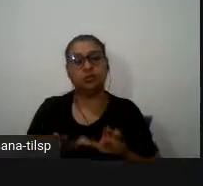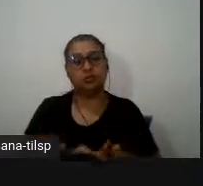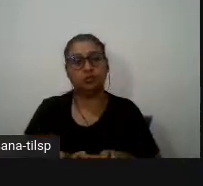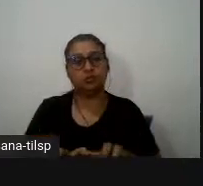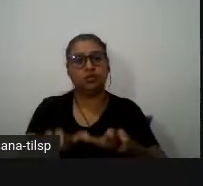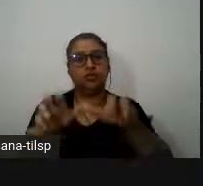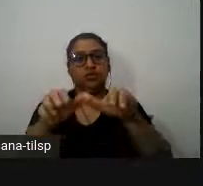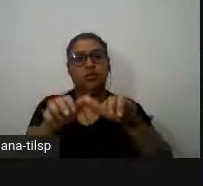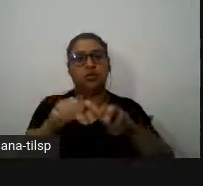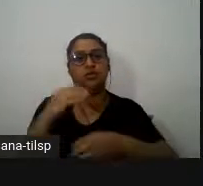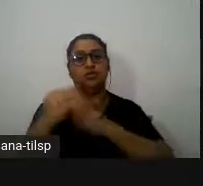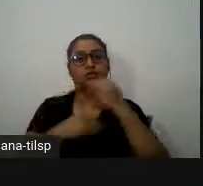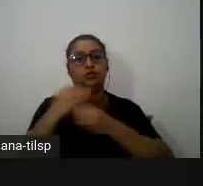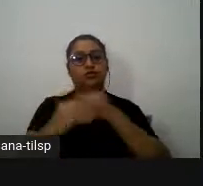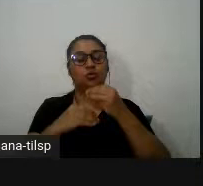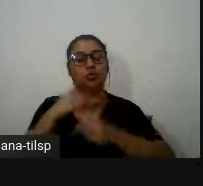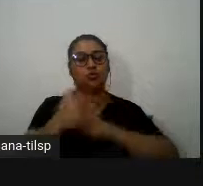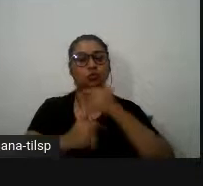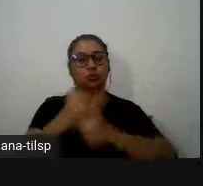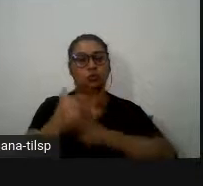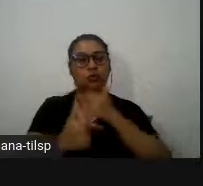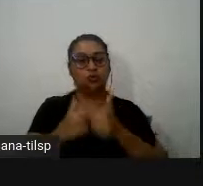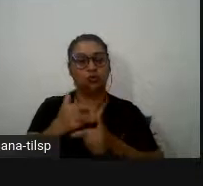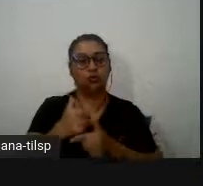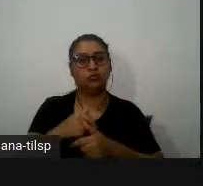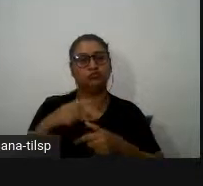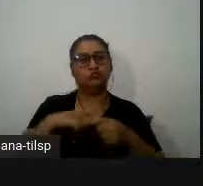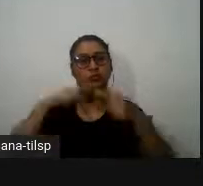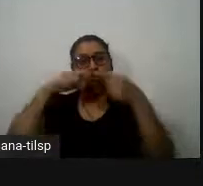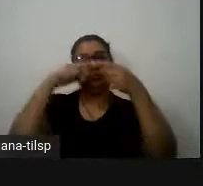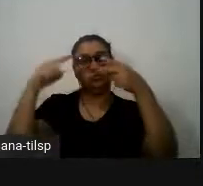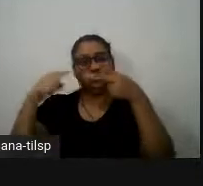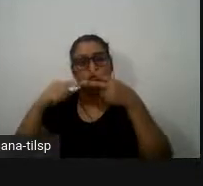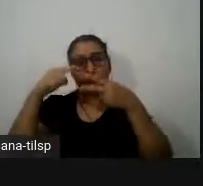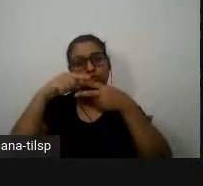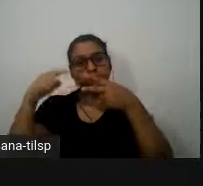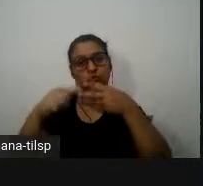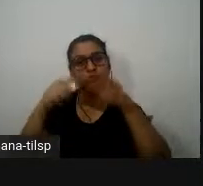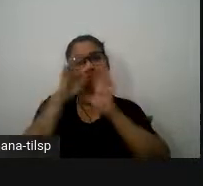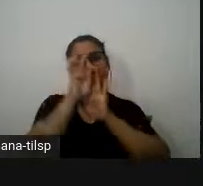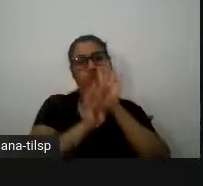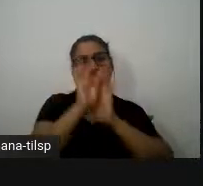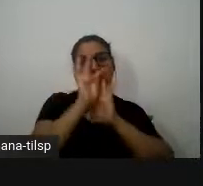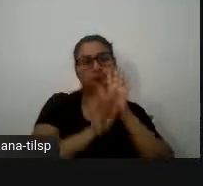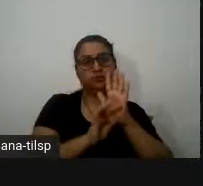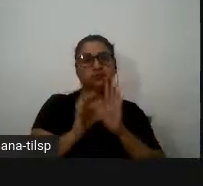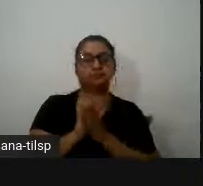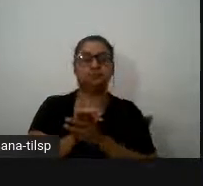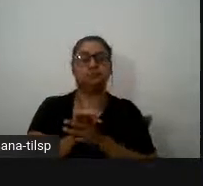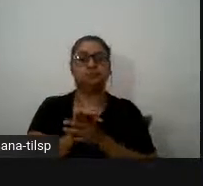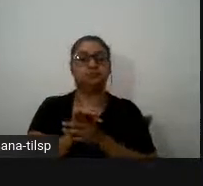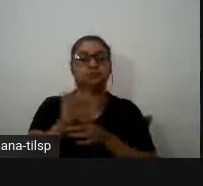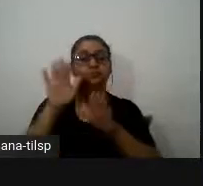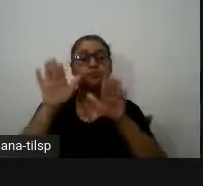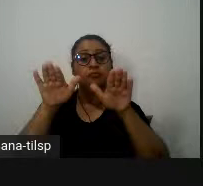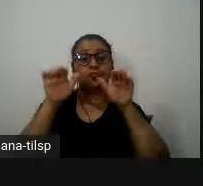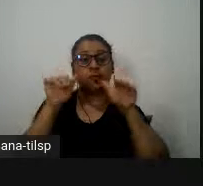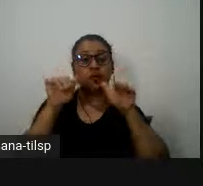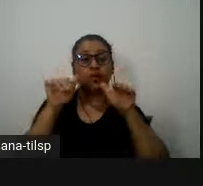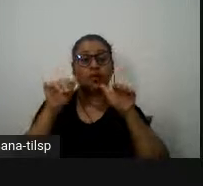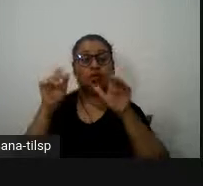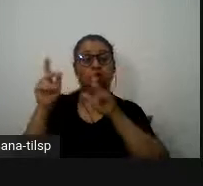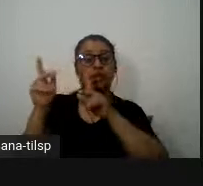ao longo do nosso projeto temos dois textos e aqui o que nós eu queria chamar a vossa atenção é para a presença